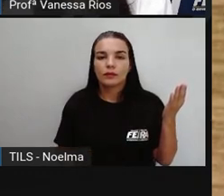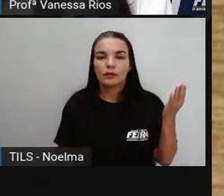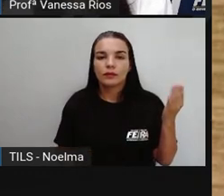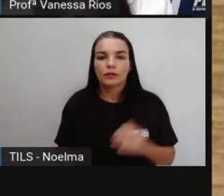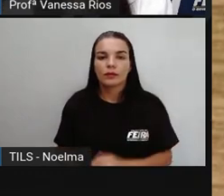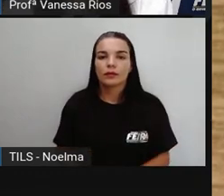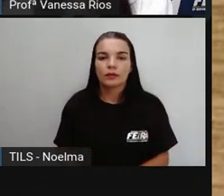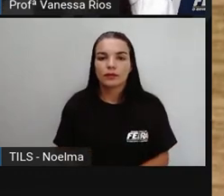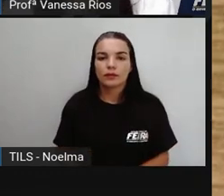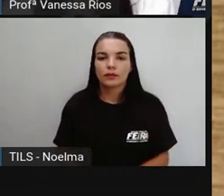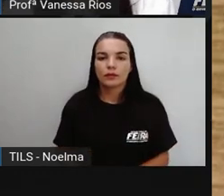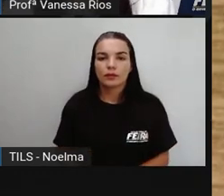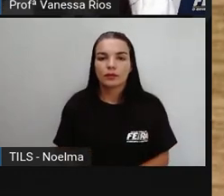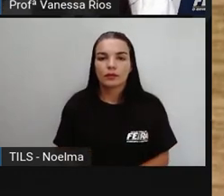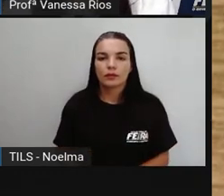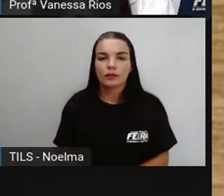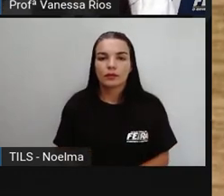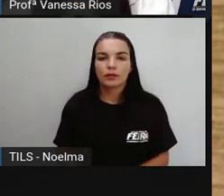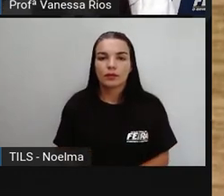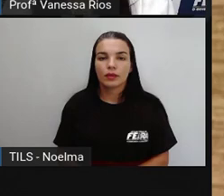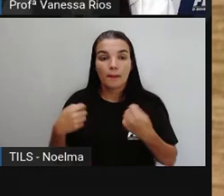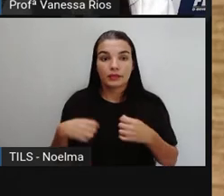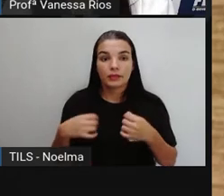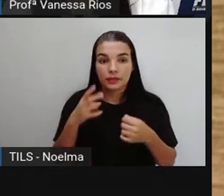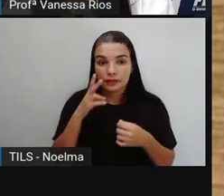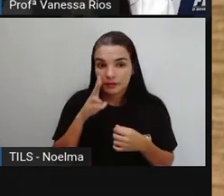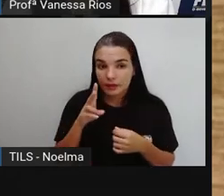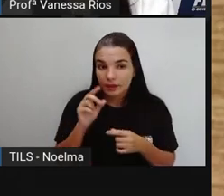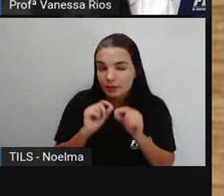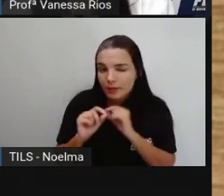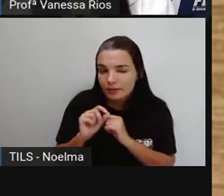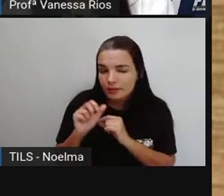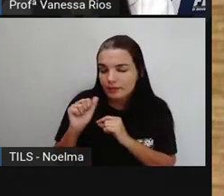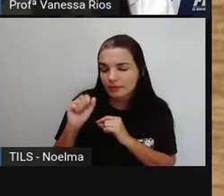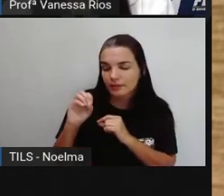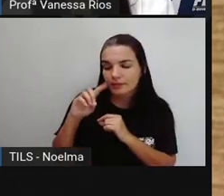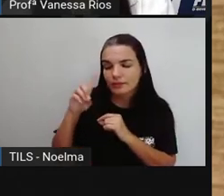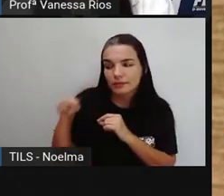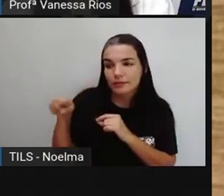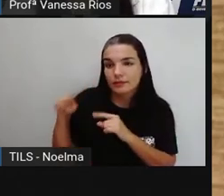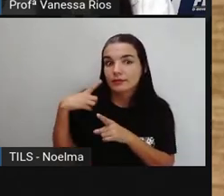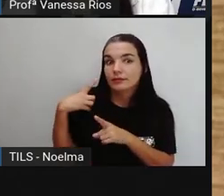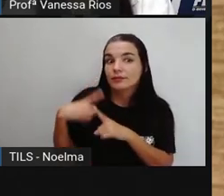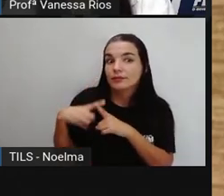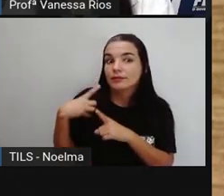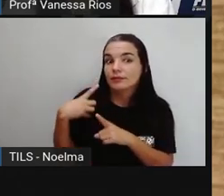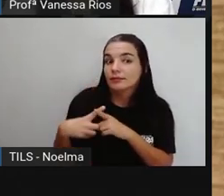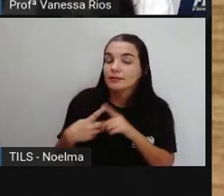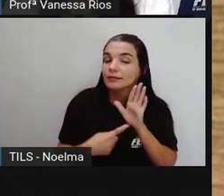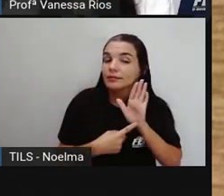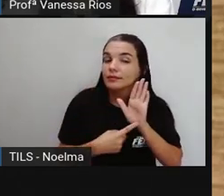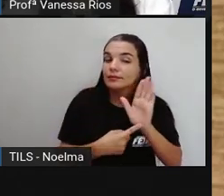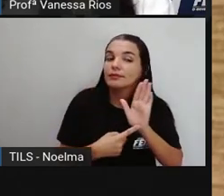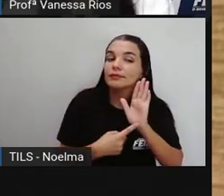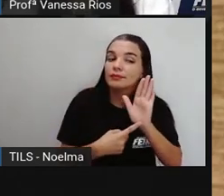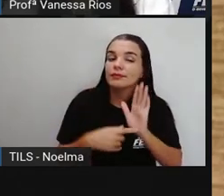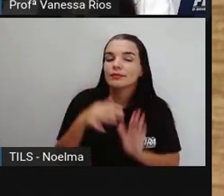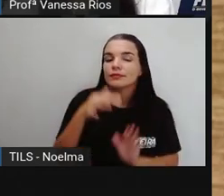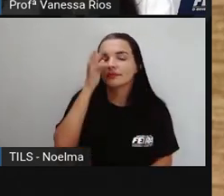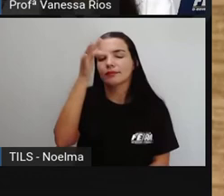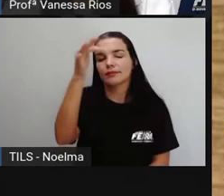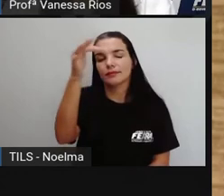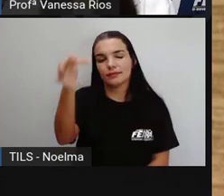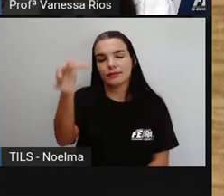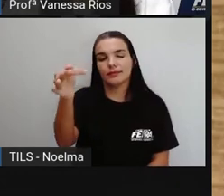olhem só, a gente precisa observar a terminação aqui, Um, porque nós estamos falando de uma ação do